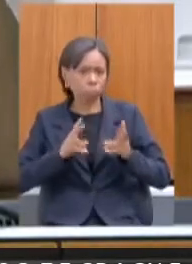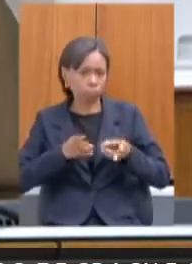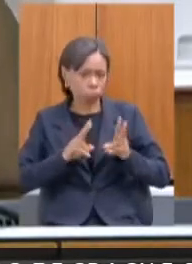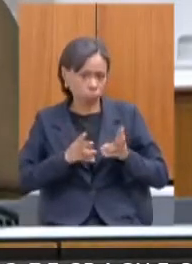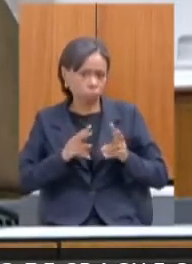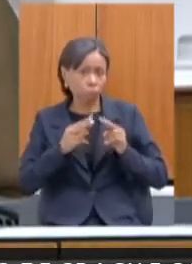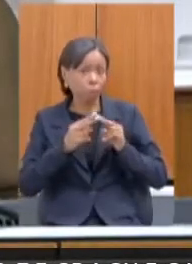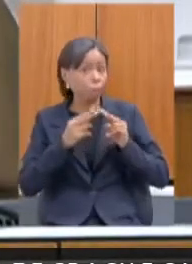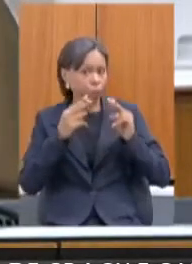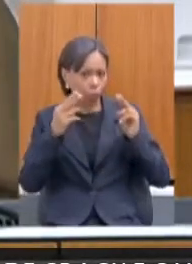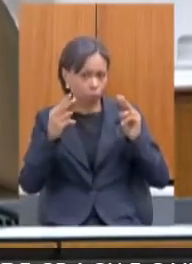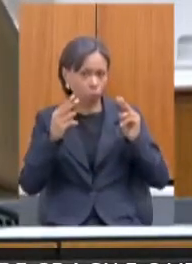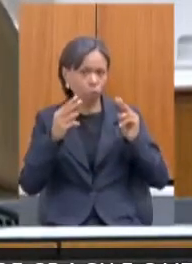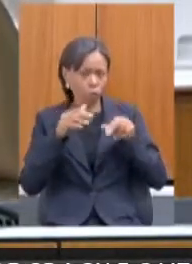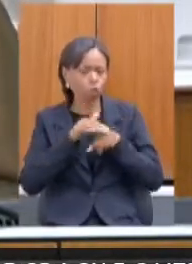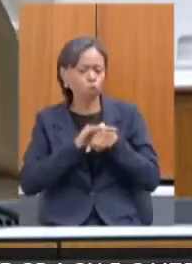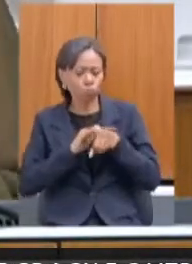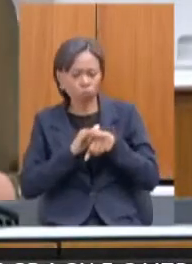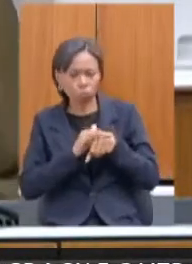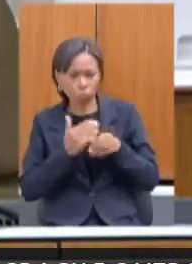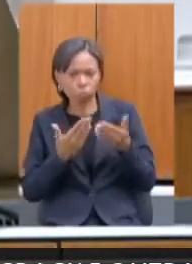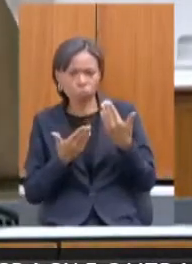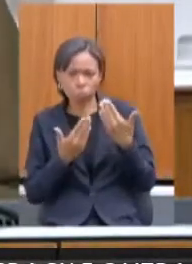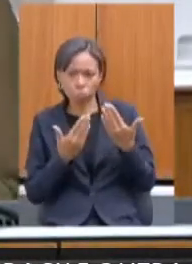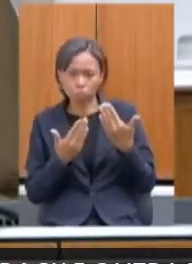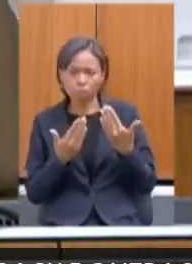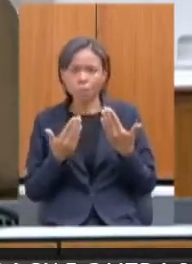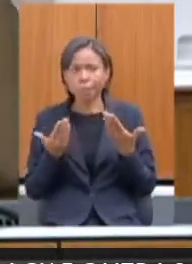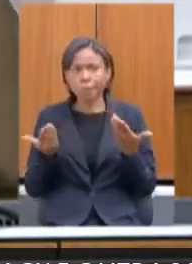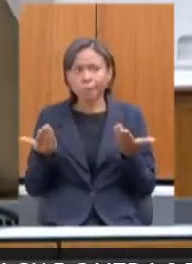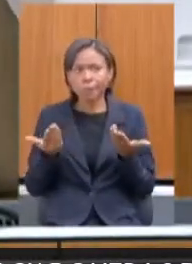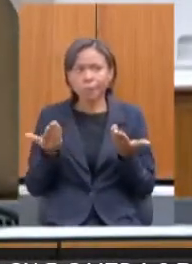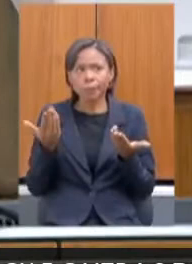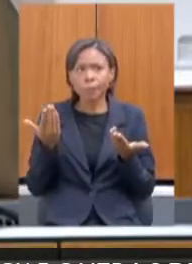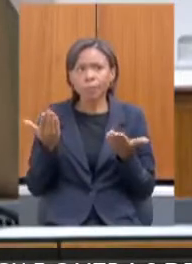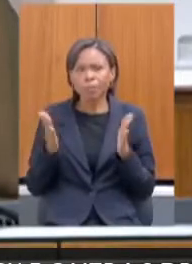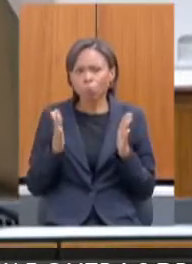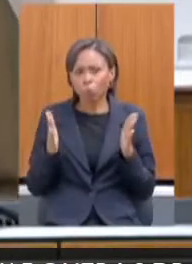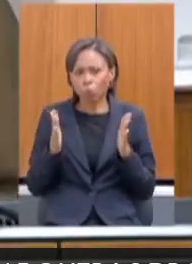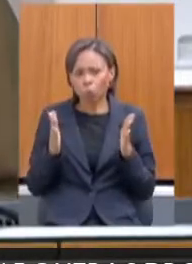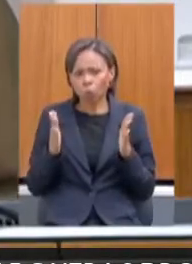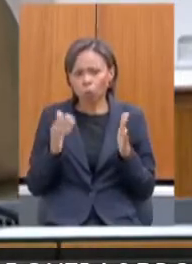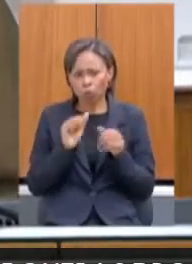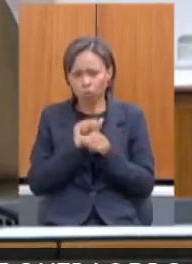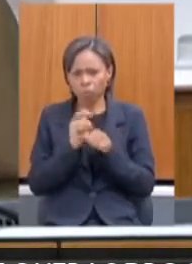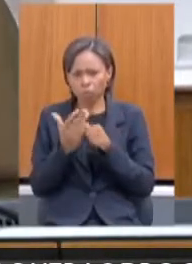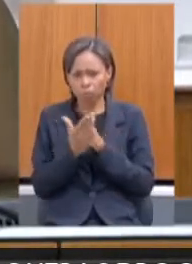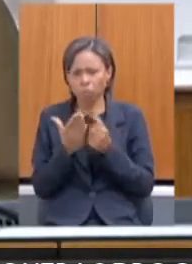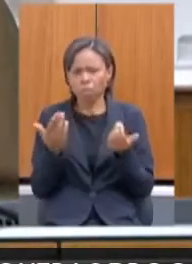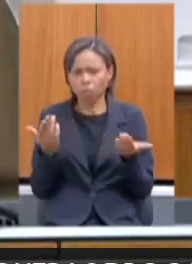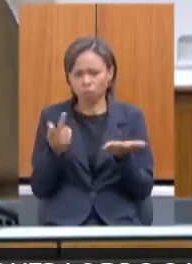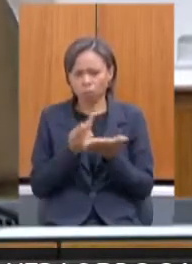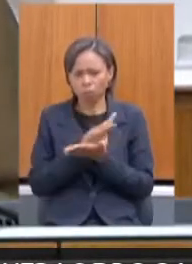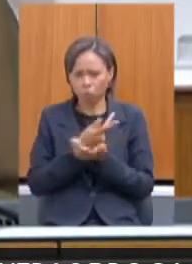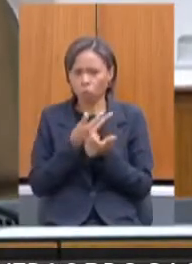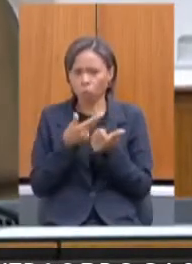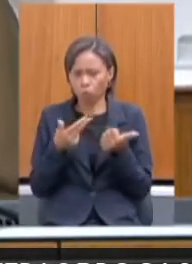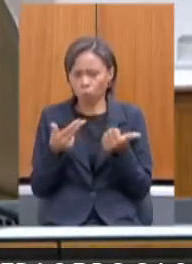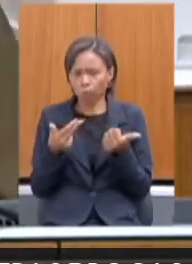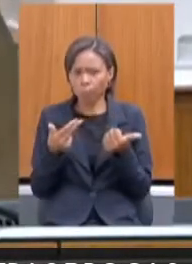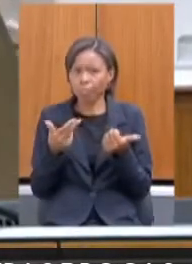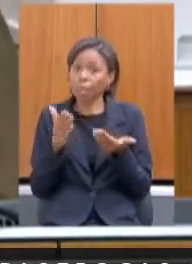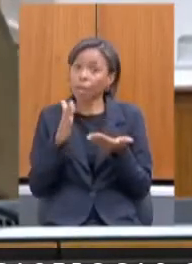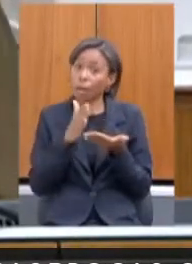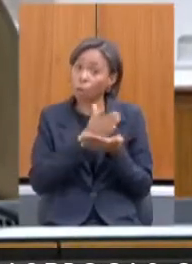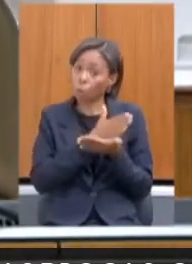Nas questões que aconteceram no meio da pandemia, já foram algumas coisas transitadas